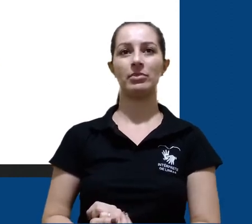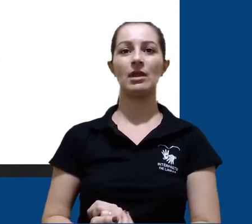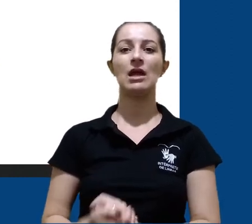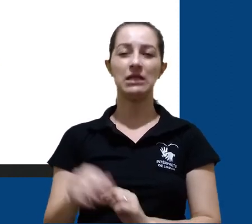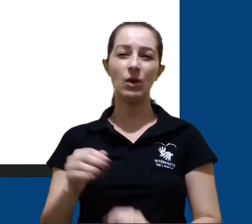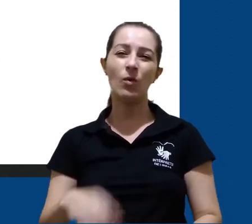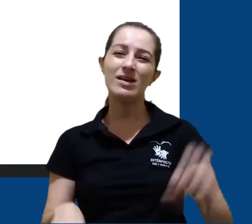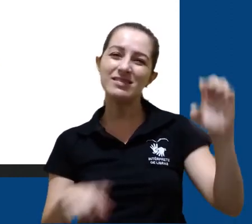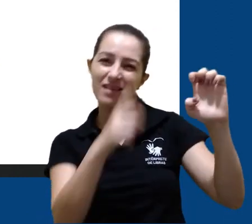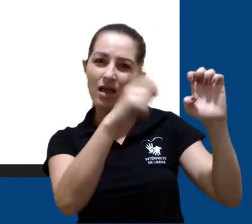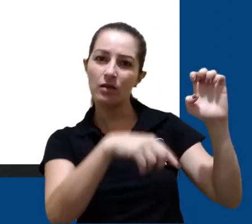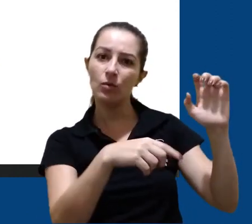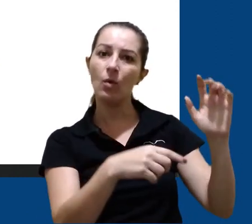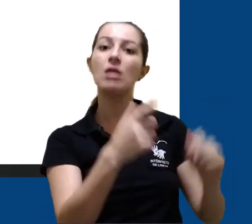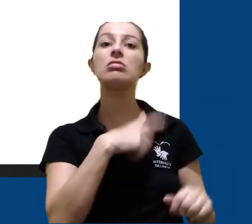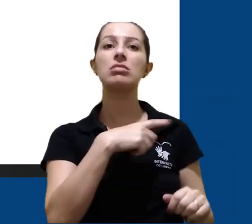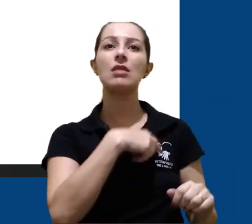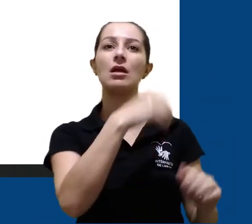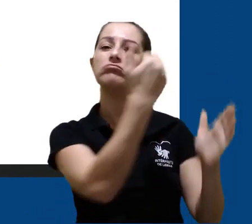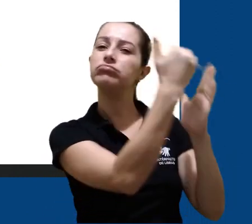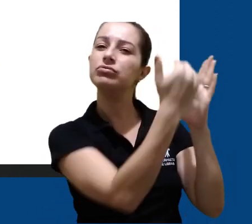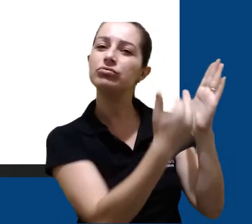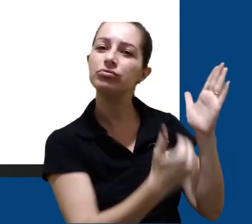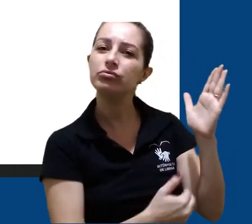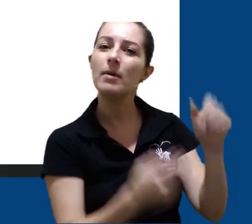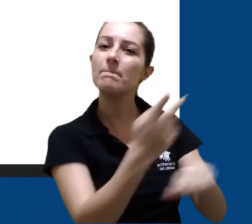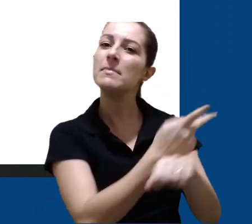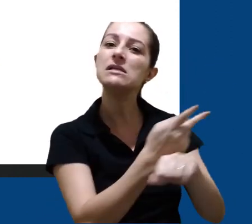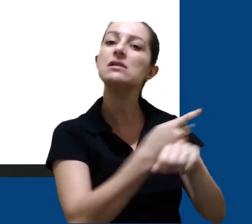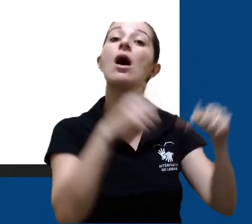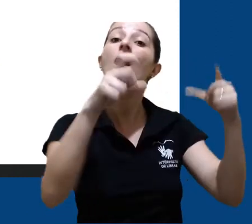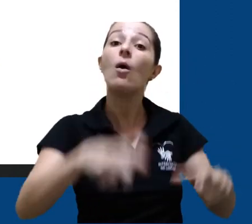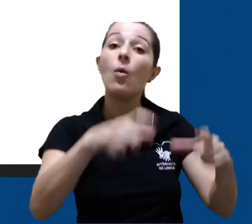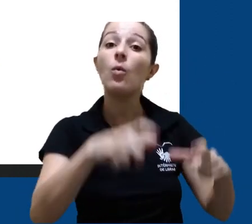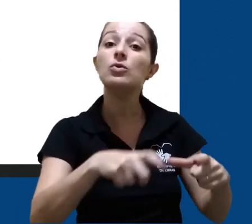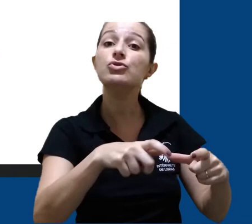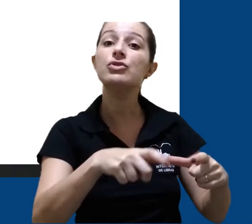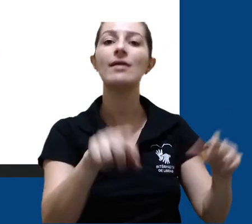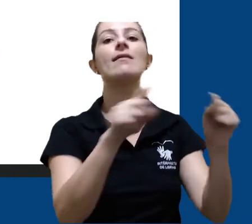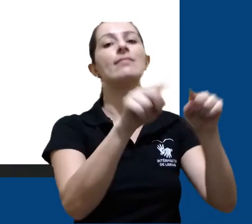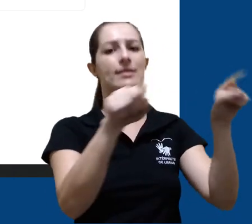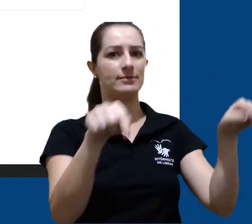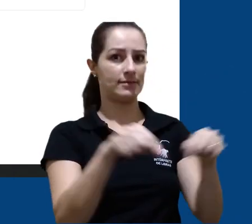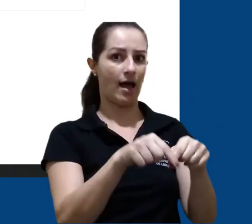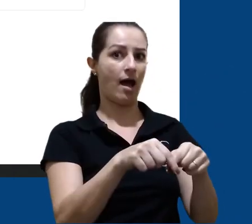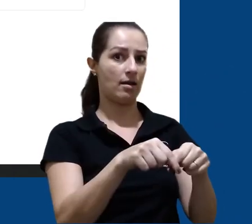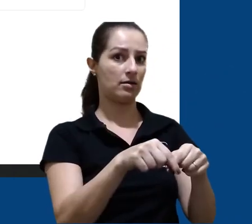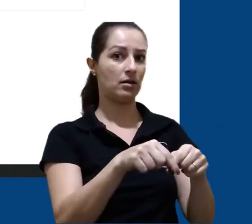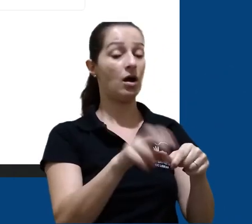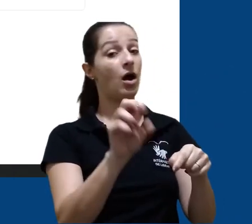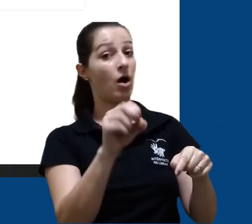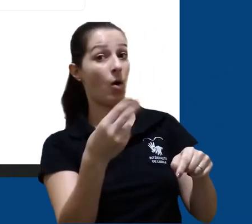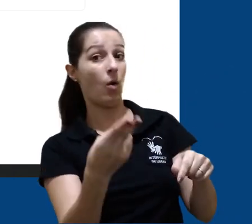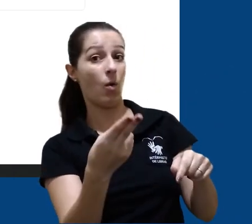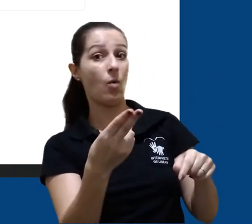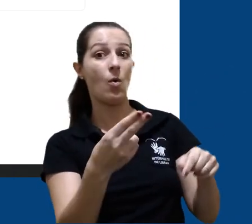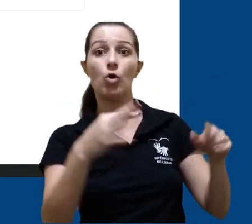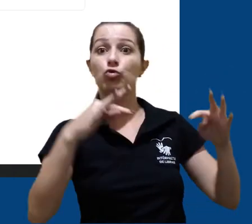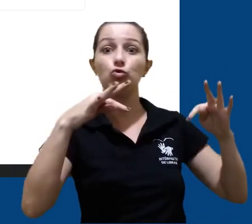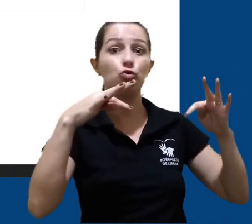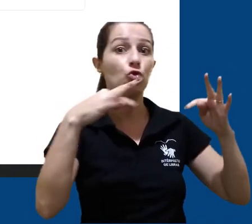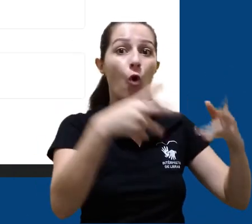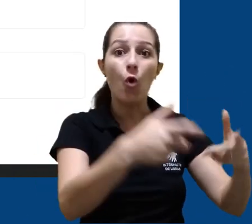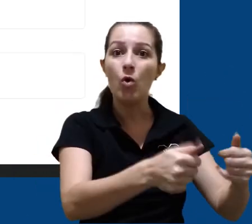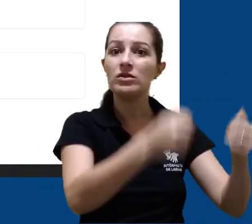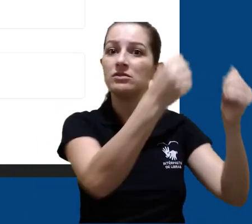você tem a lista de aonde você escolhe pesquisar. Pode optar por alguma sala específica ou selecionar